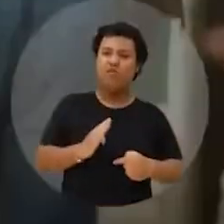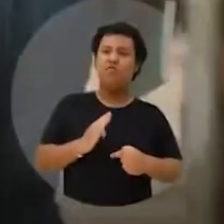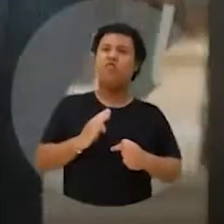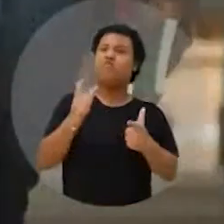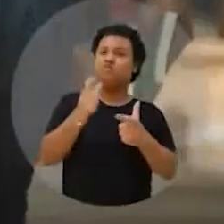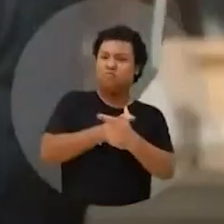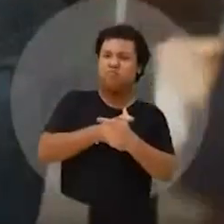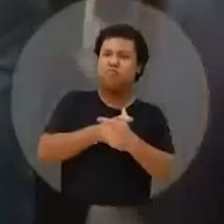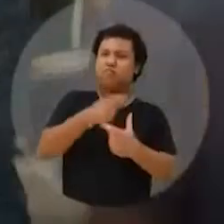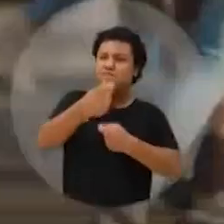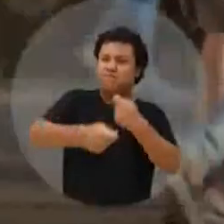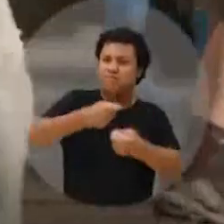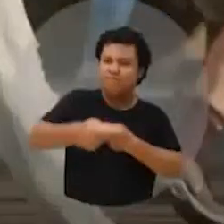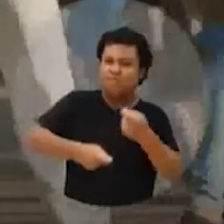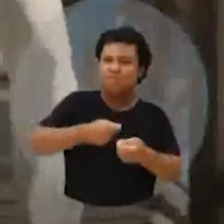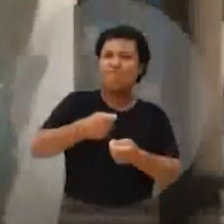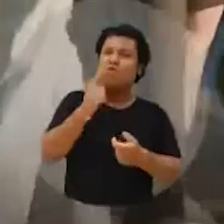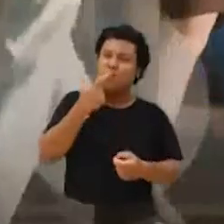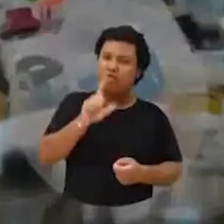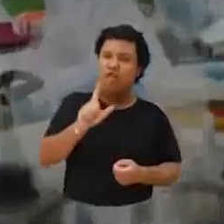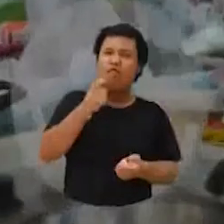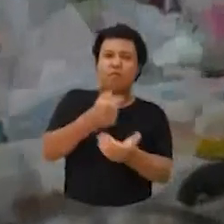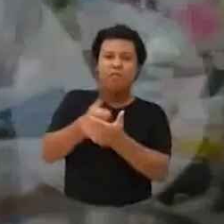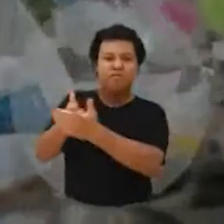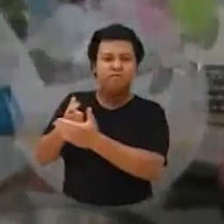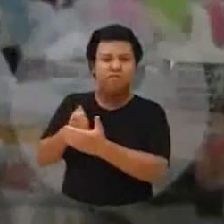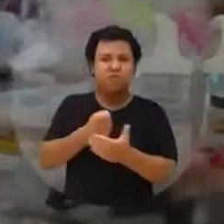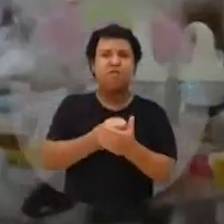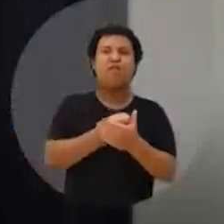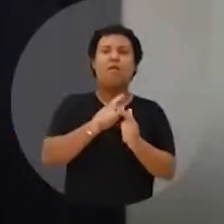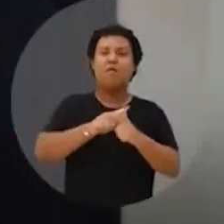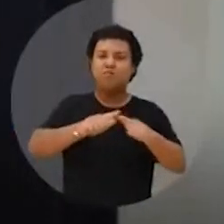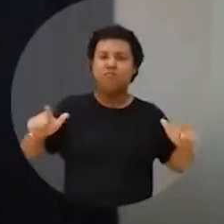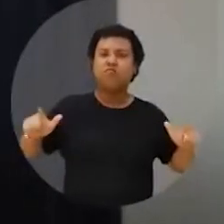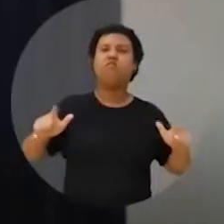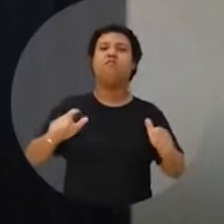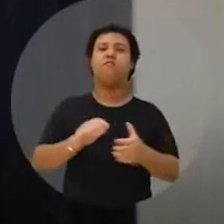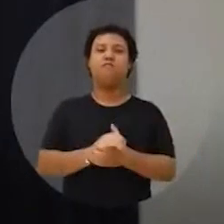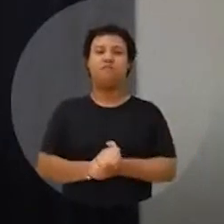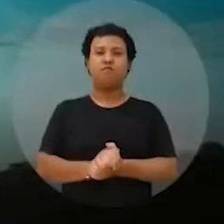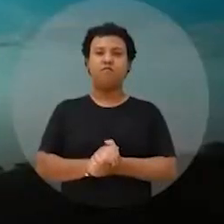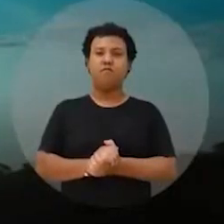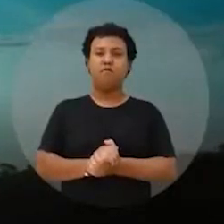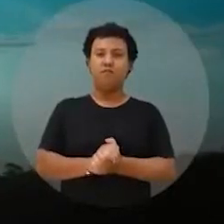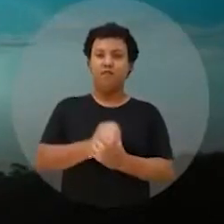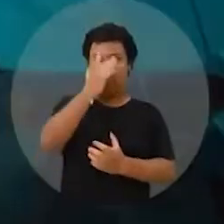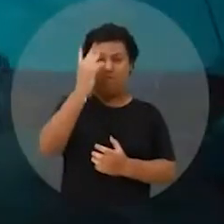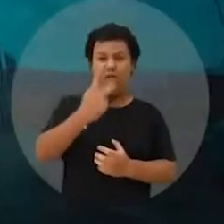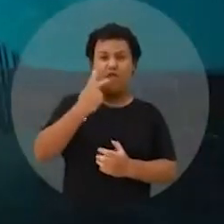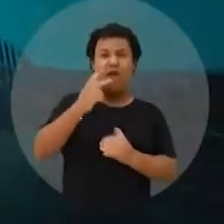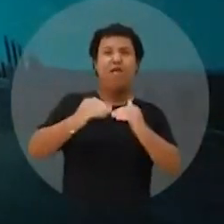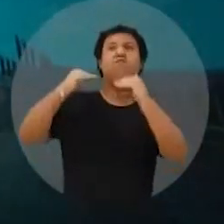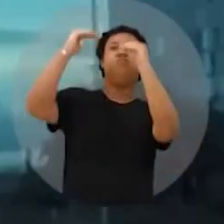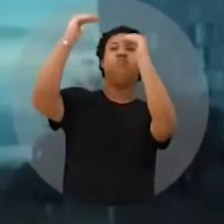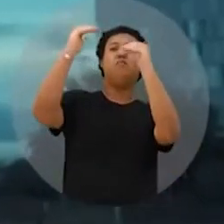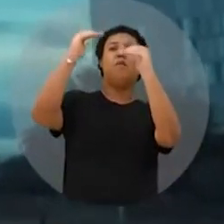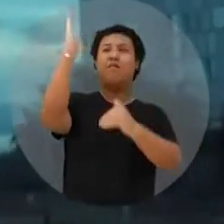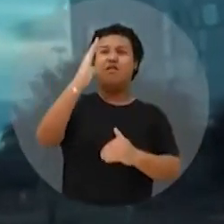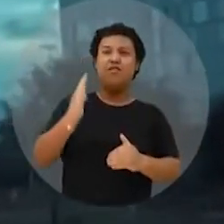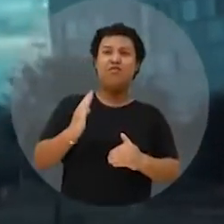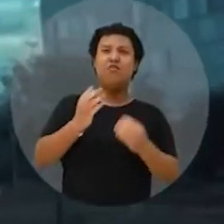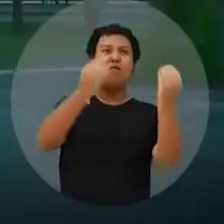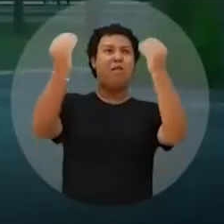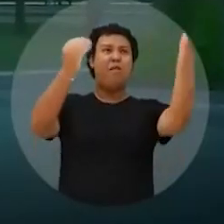você vai renegociar suas dívidas com juros baixos para limpar o seu nome no SPC e Serasa. Quem coloca o Brasil acima de tudo